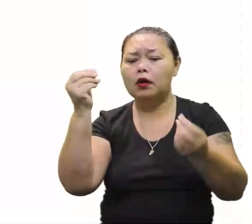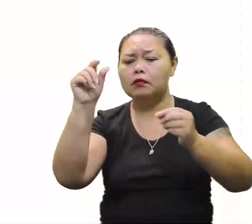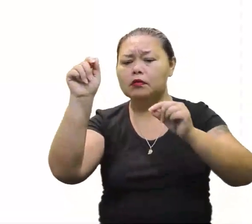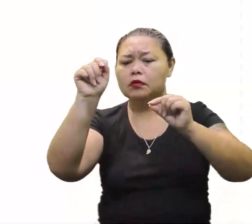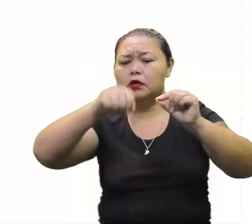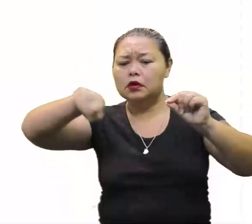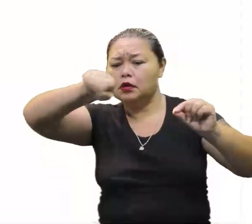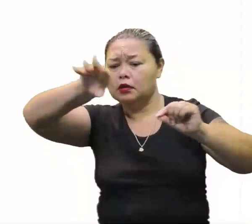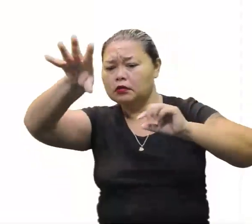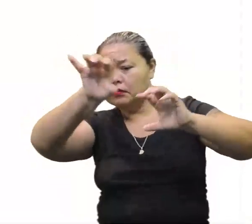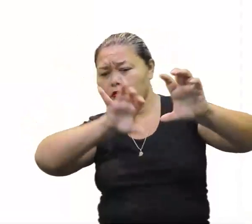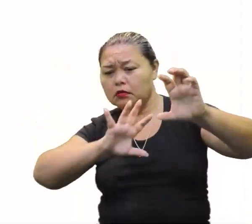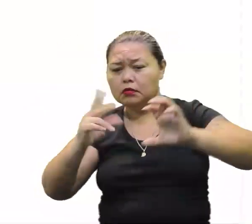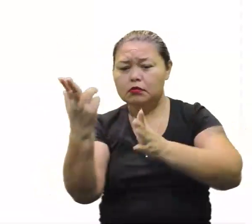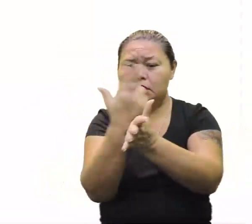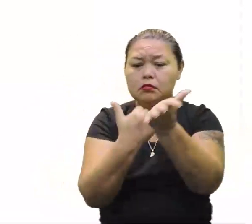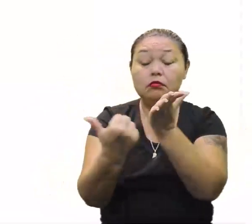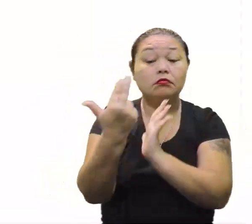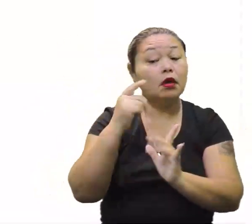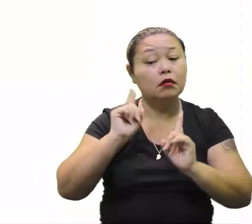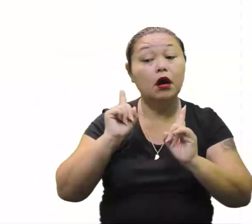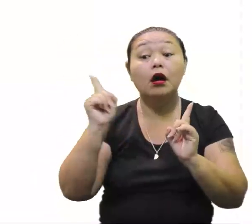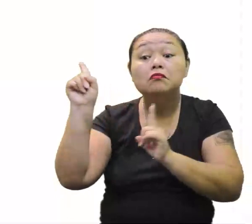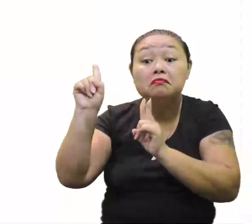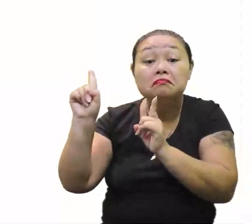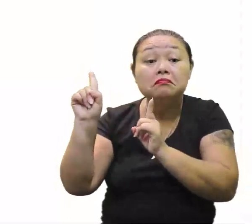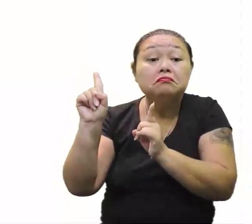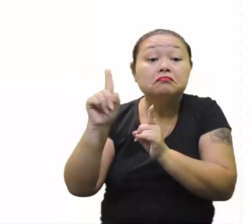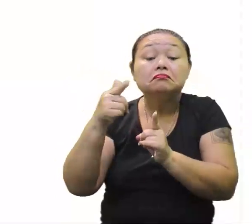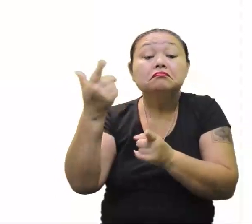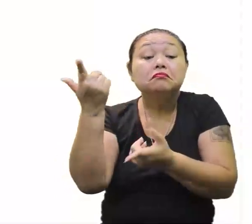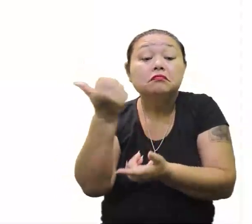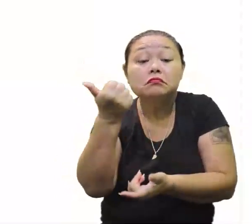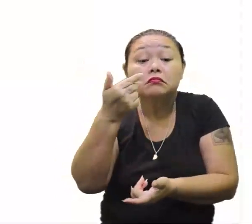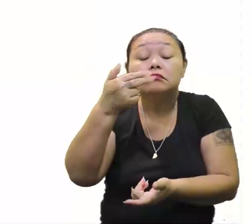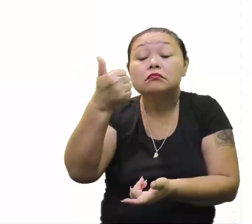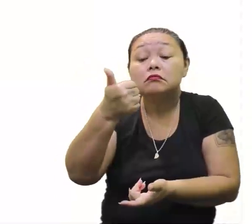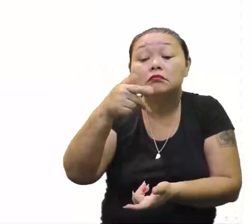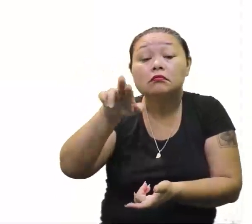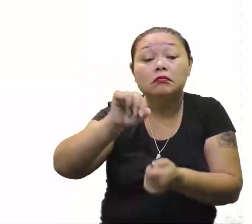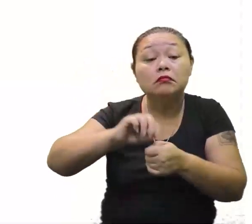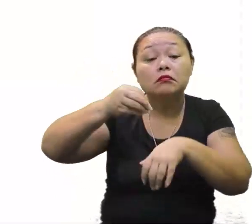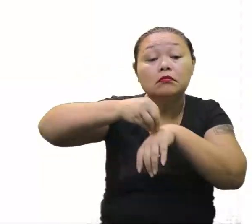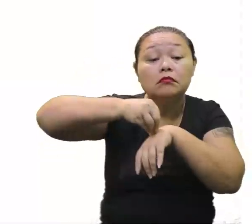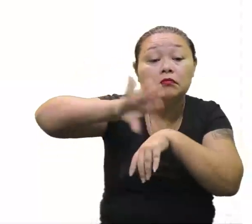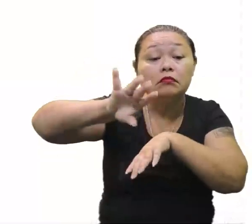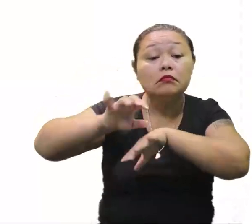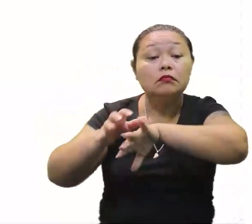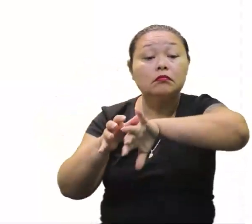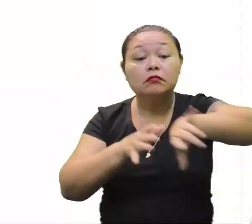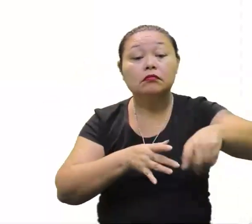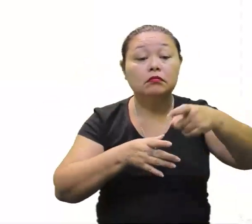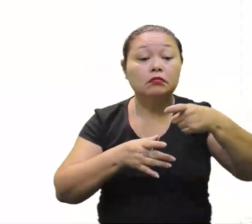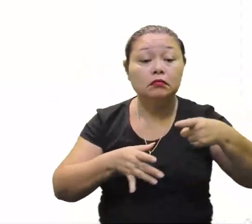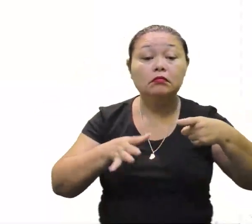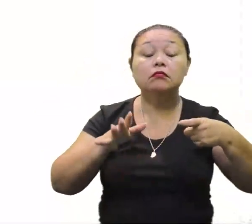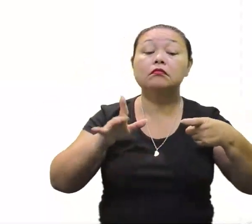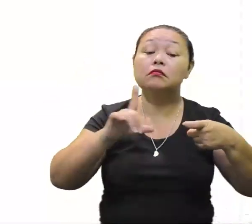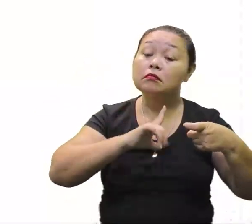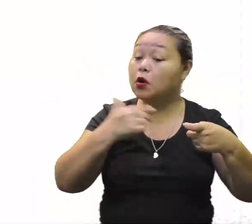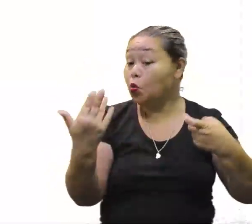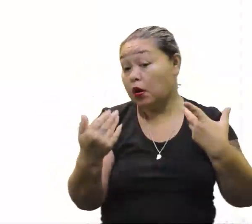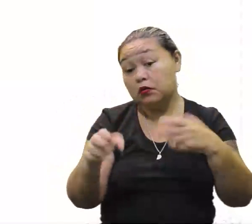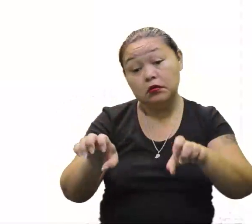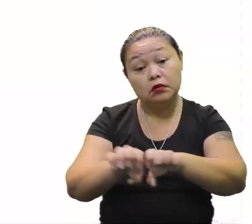assim no meio, fazer os desenhos, puxar. Aqui, ó, inequação no primeiro grau. Primeira dica, basta isolar o X, assim como na